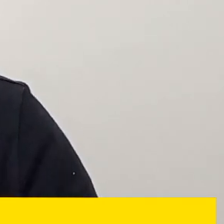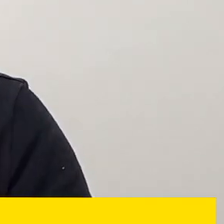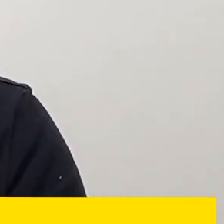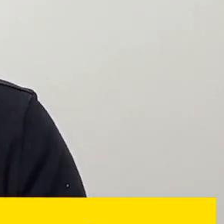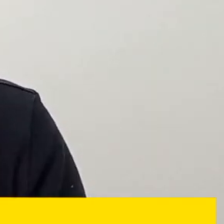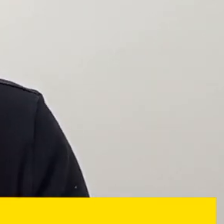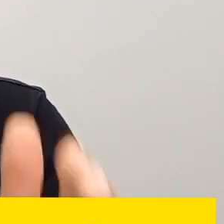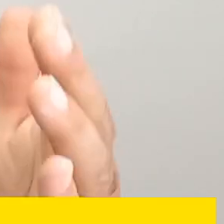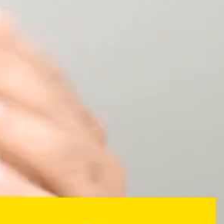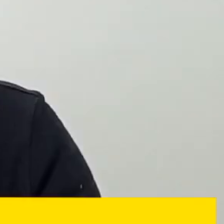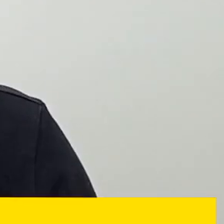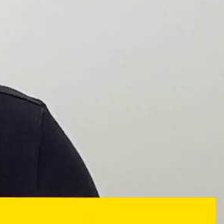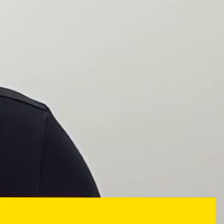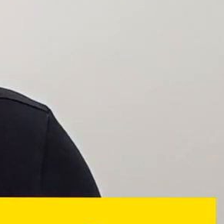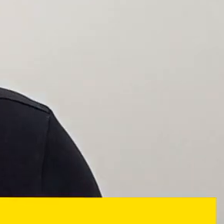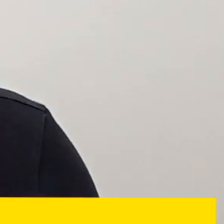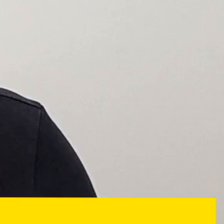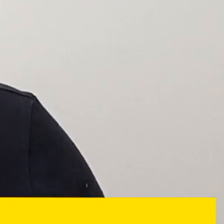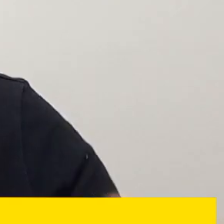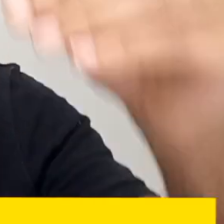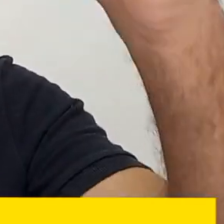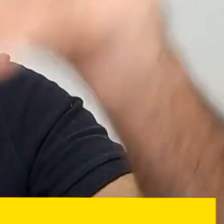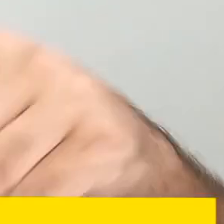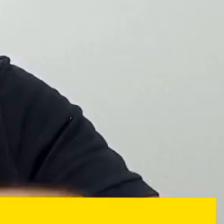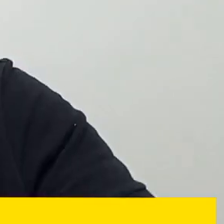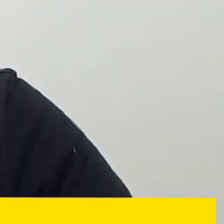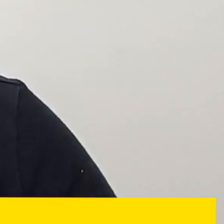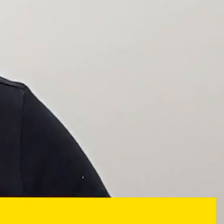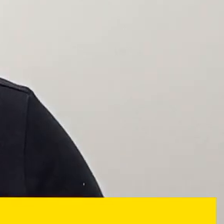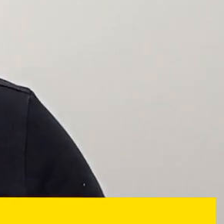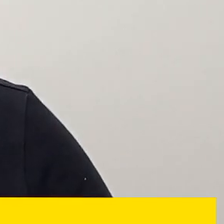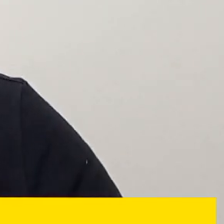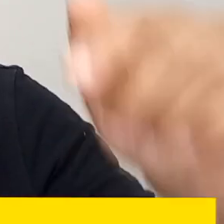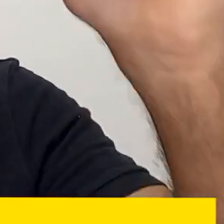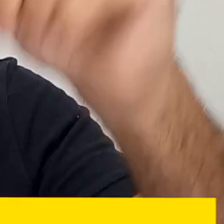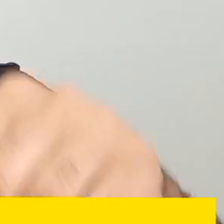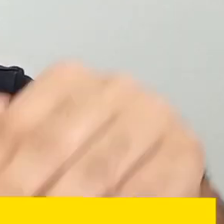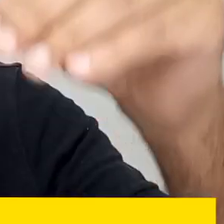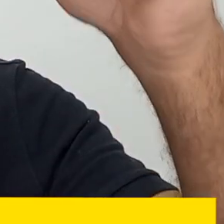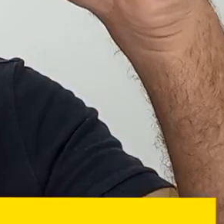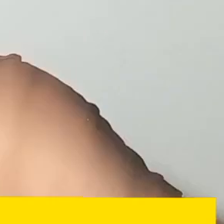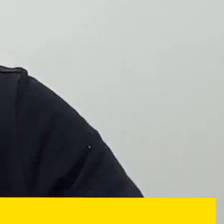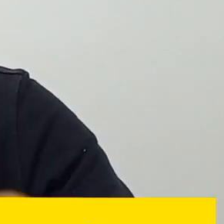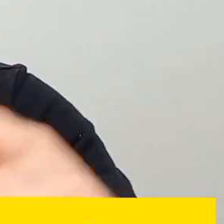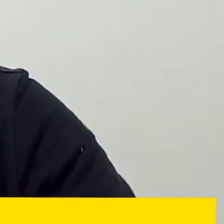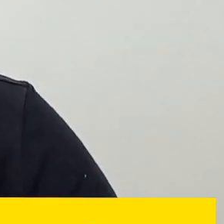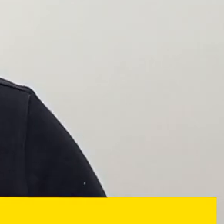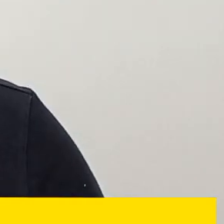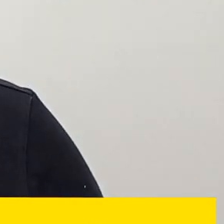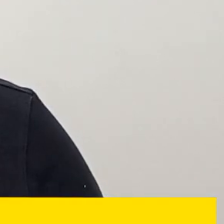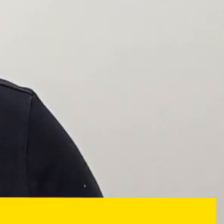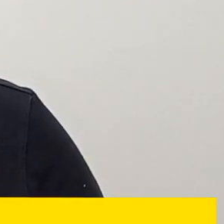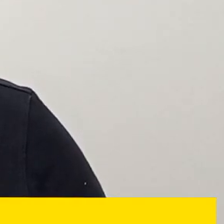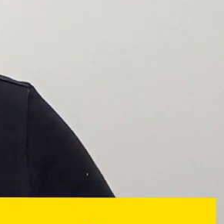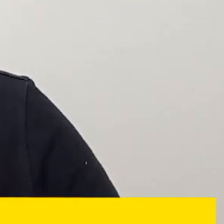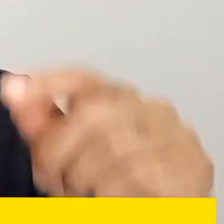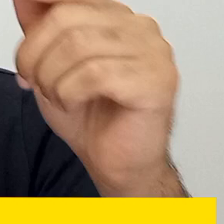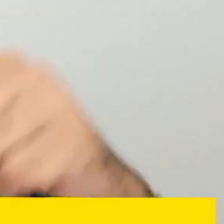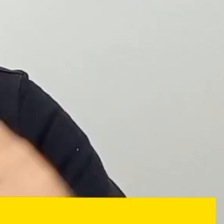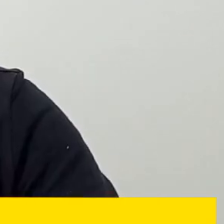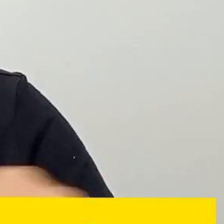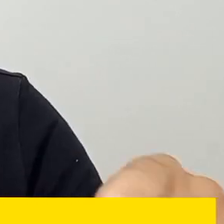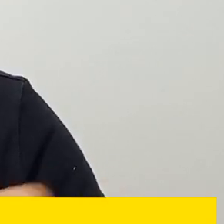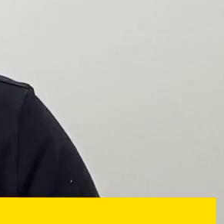seu celular com a Google In, chegou a sua hora, aqui embaixo tem o link pra você poder baixar o aplicativo da Google In